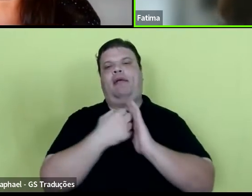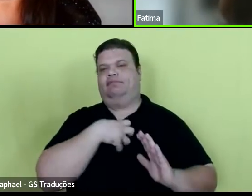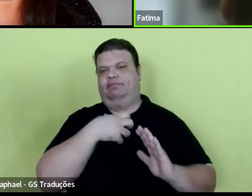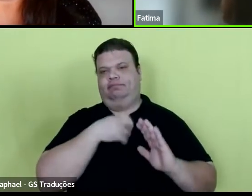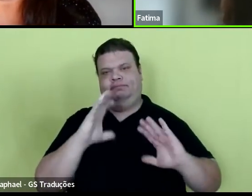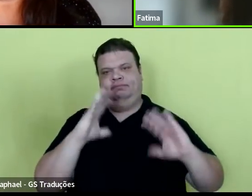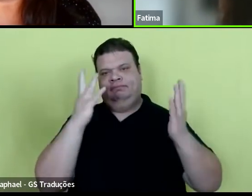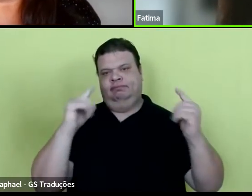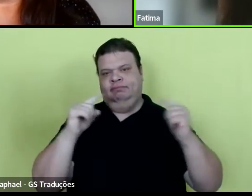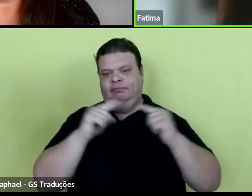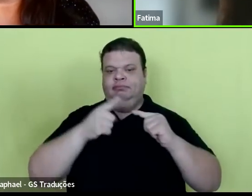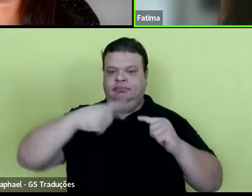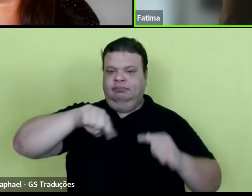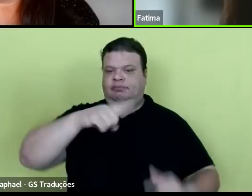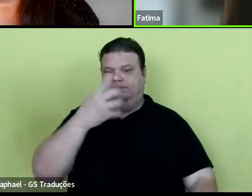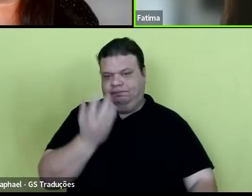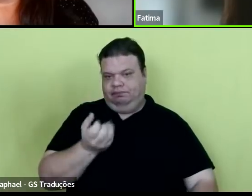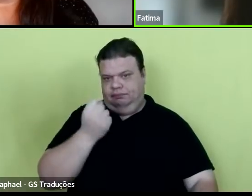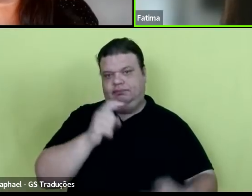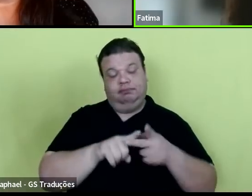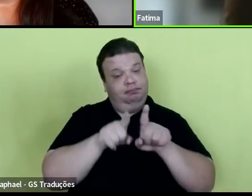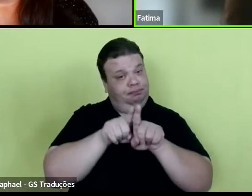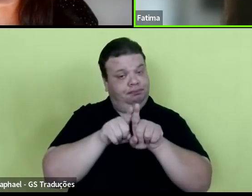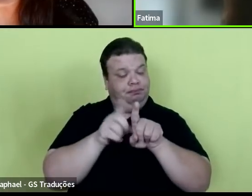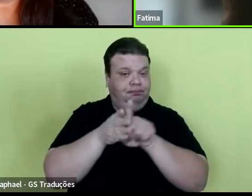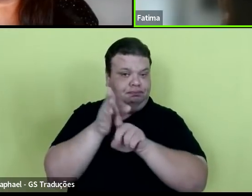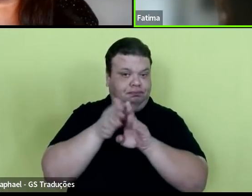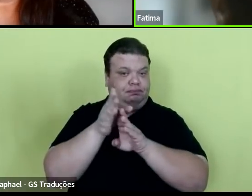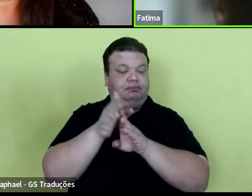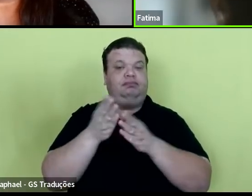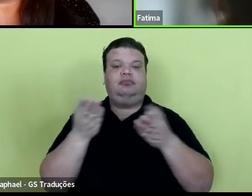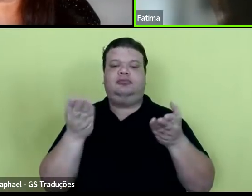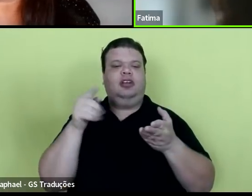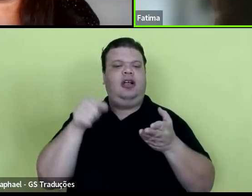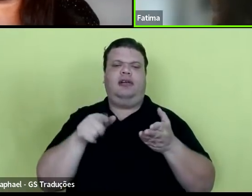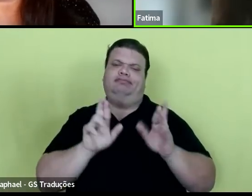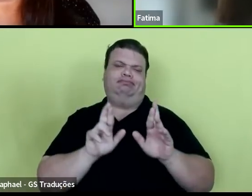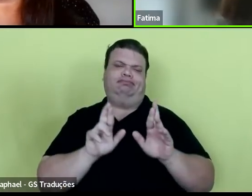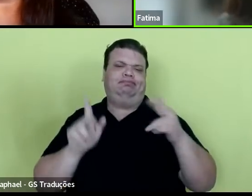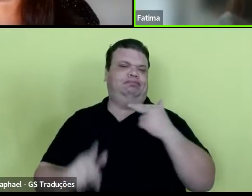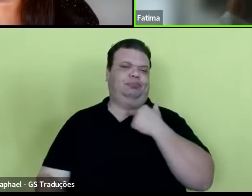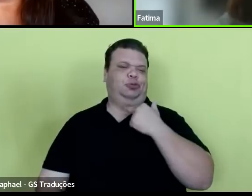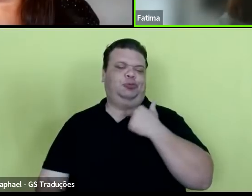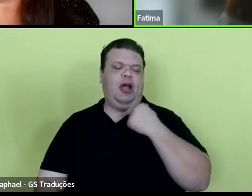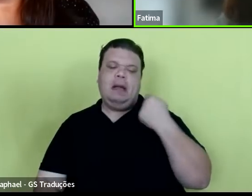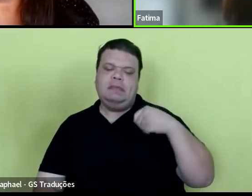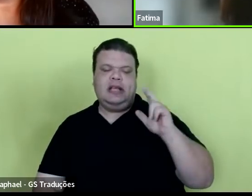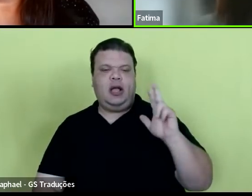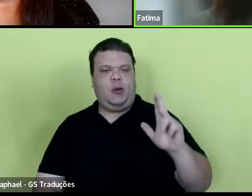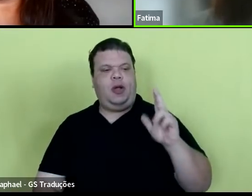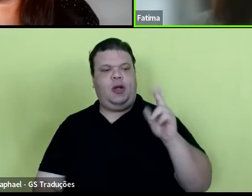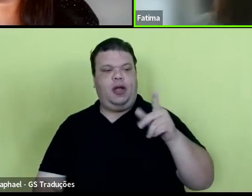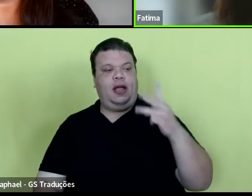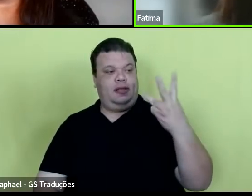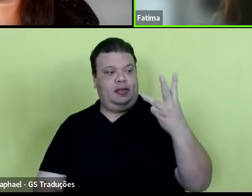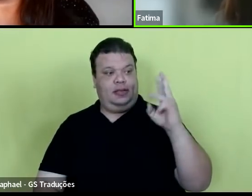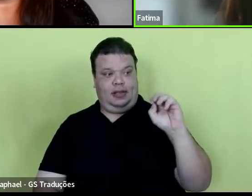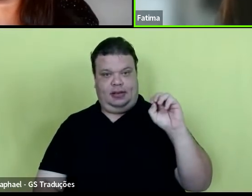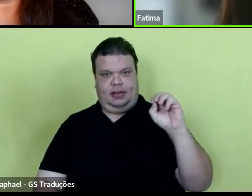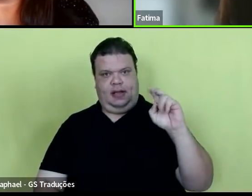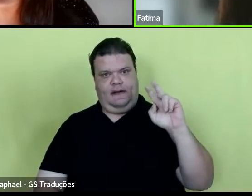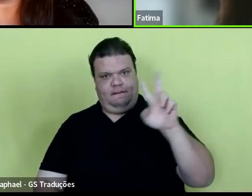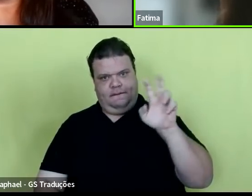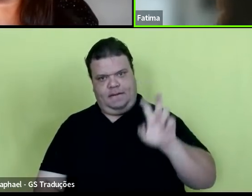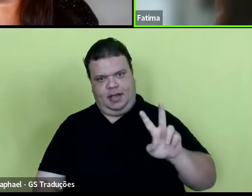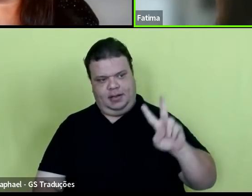bolsistas, para os orientadores, enfim. E essa não poderia ser diferente que a 30ª Raik. E é com